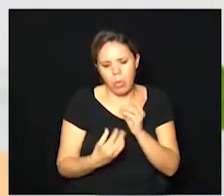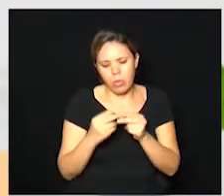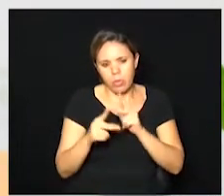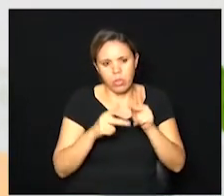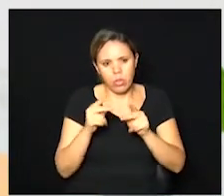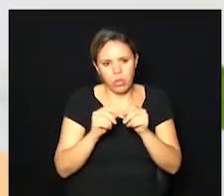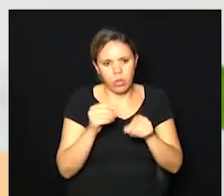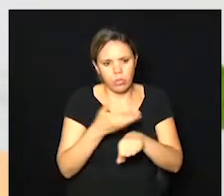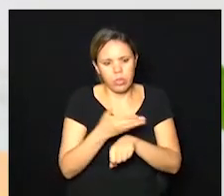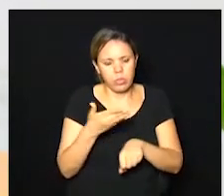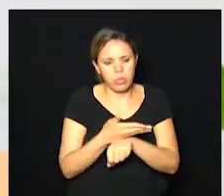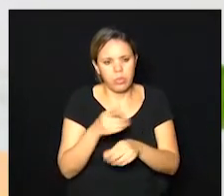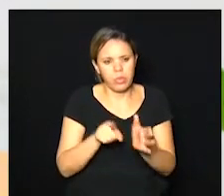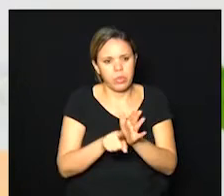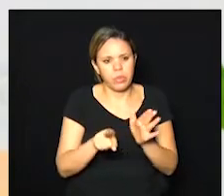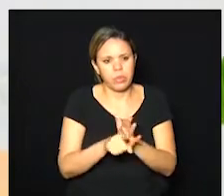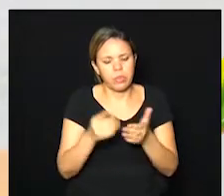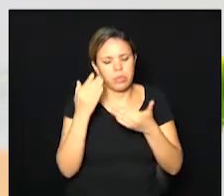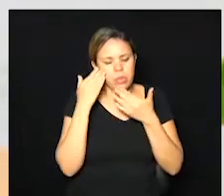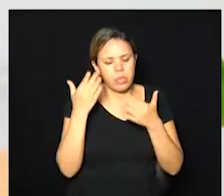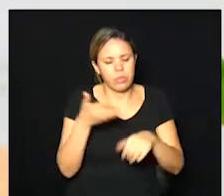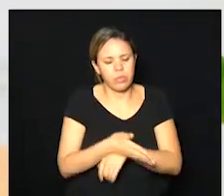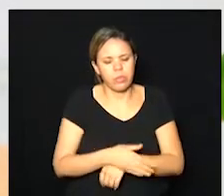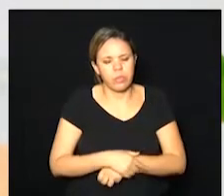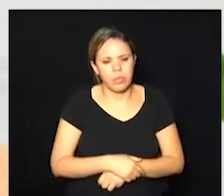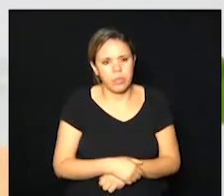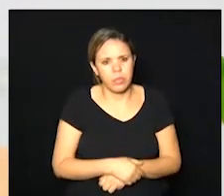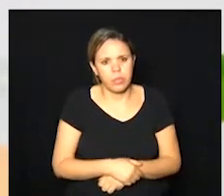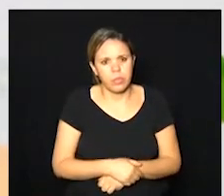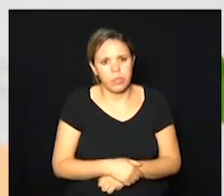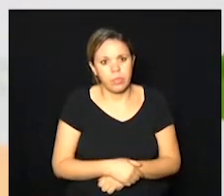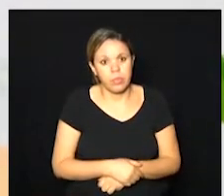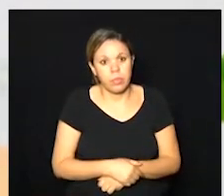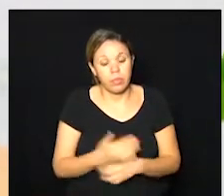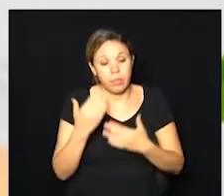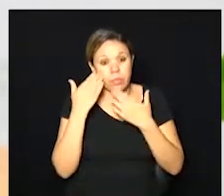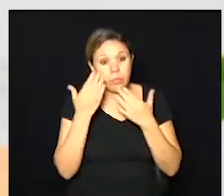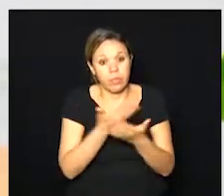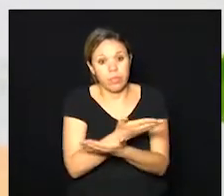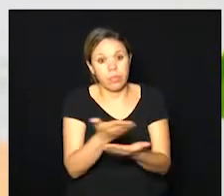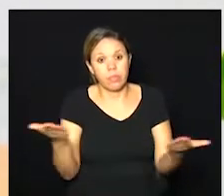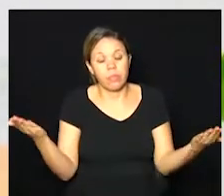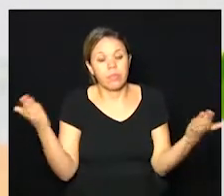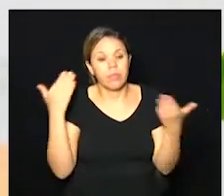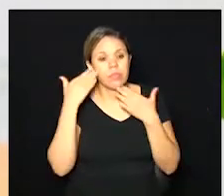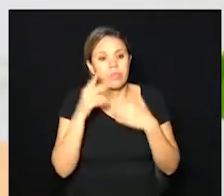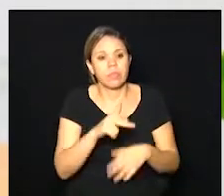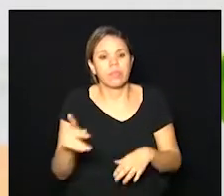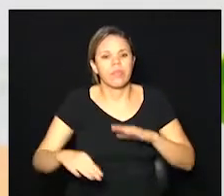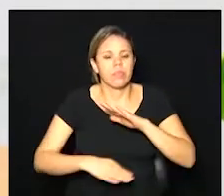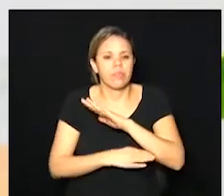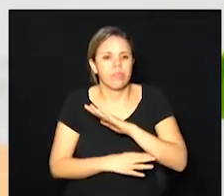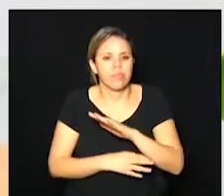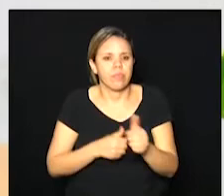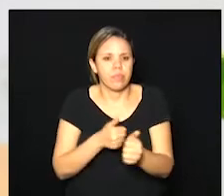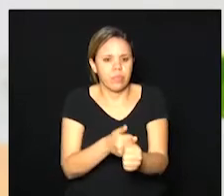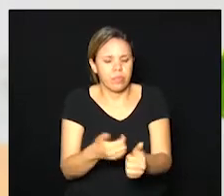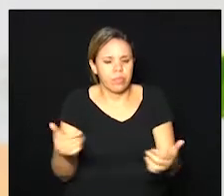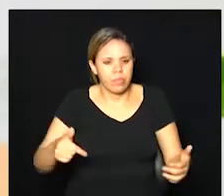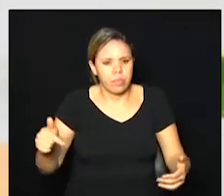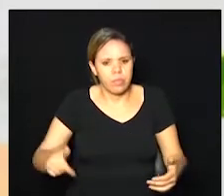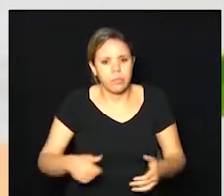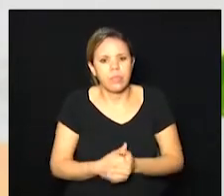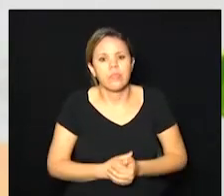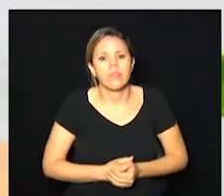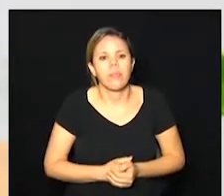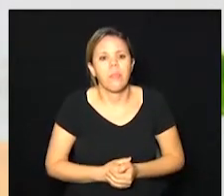Maria Margarete Gislaine Helena muito obrigado pela participação muito obrigado a todos obrigado ao presidente da câmara que nos acompanhou hoje aqui